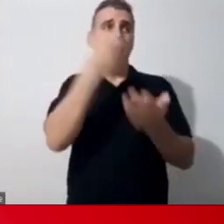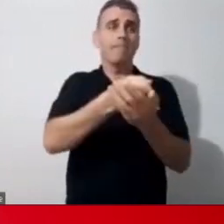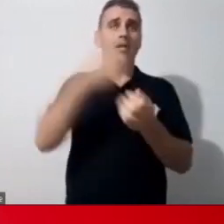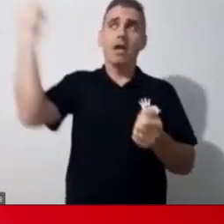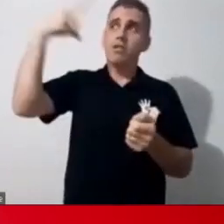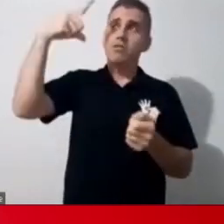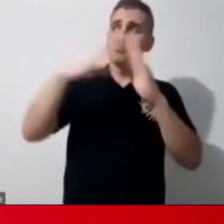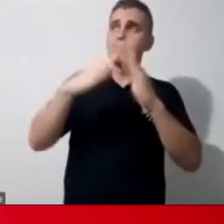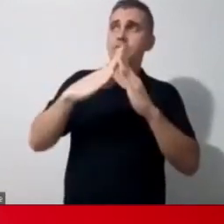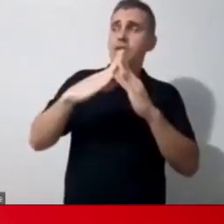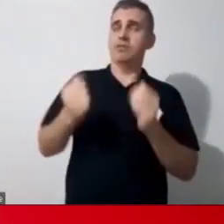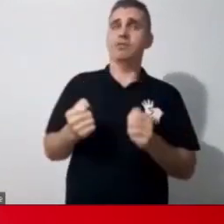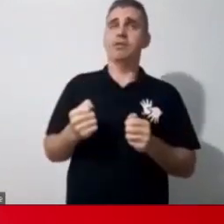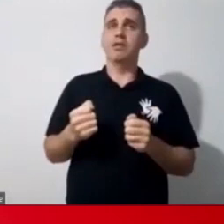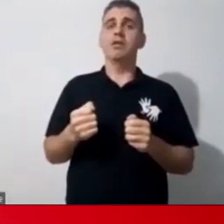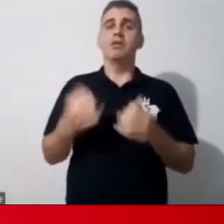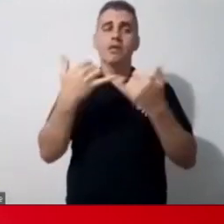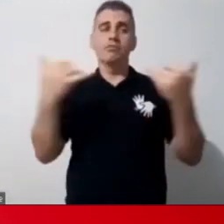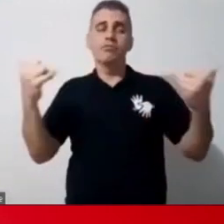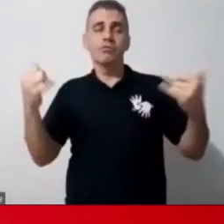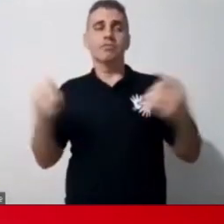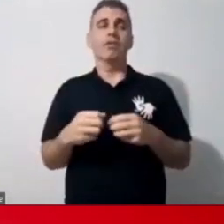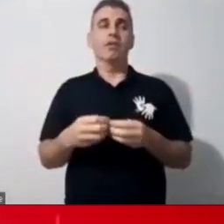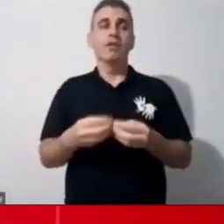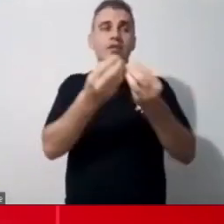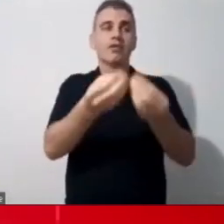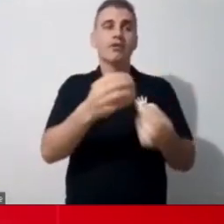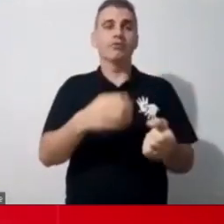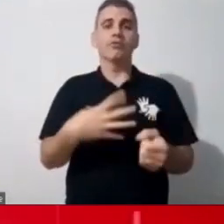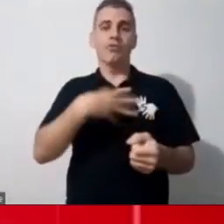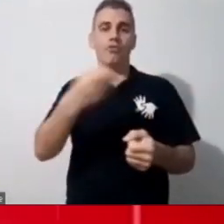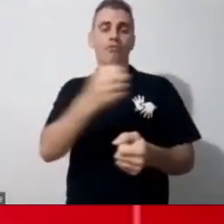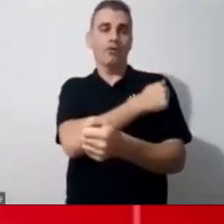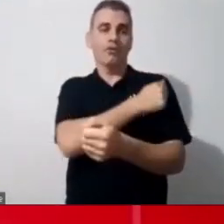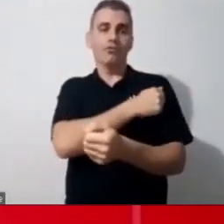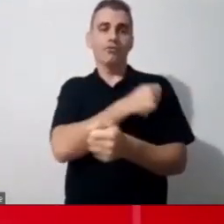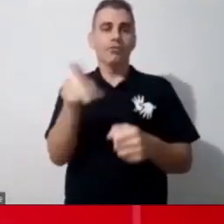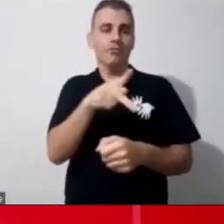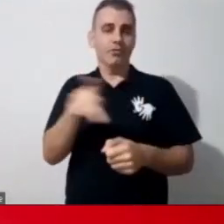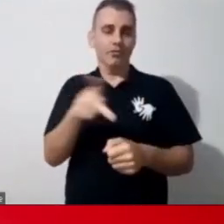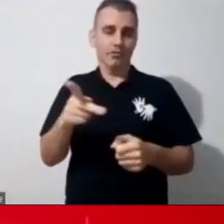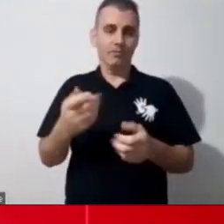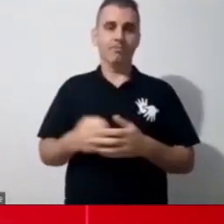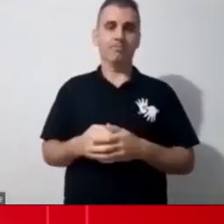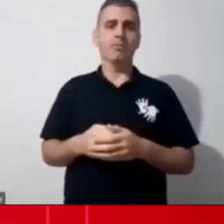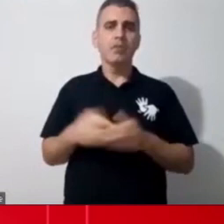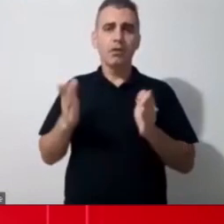tem o lado com certeza positivo porque, assim, a gente consegue planejar, a gente consegue, eu, o meu planejamento, com certeza ele melhorou